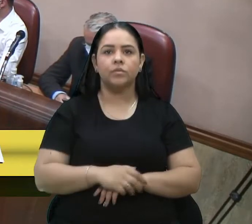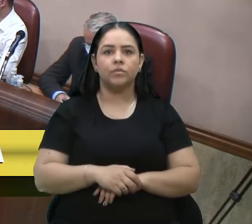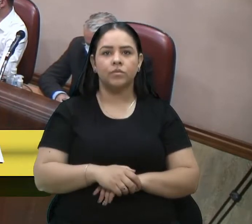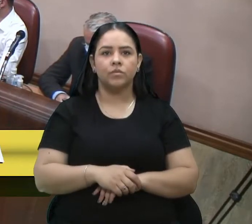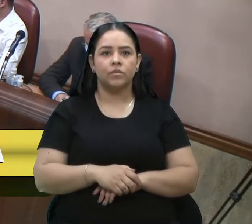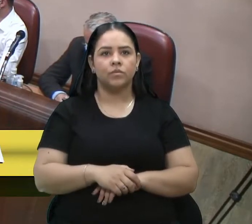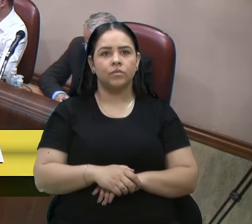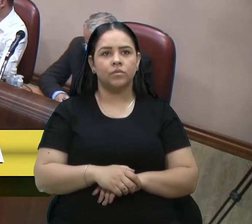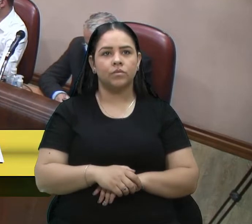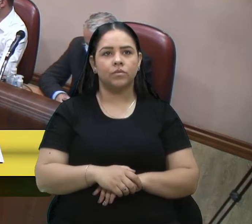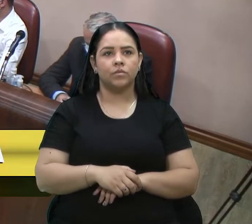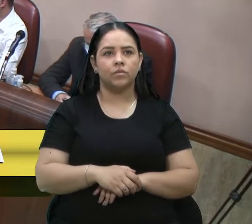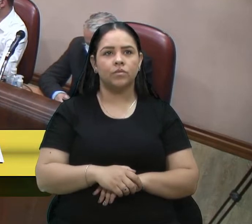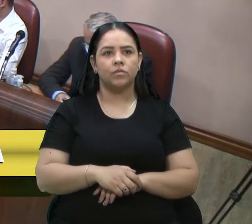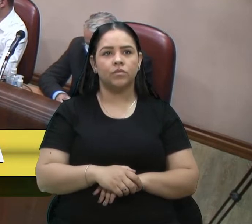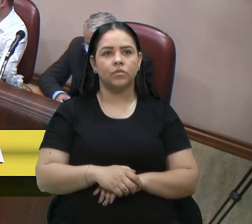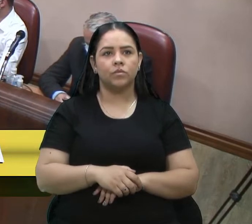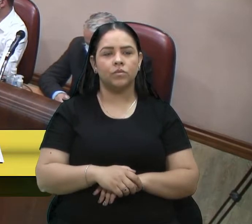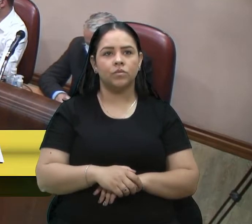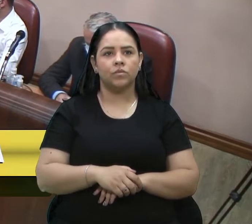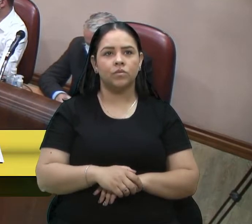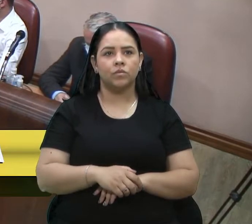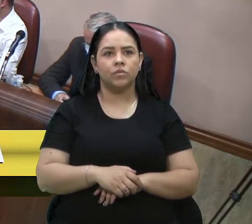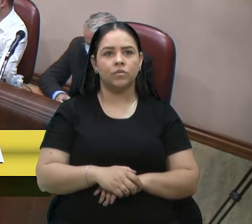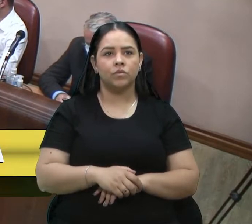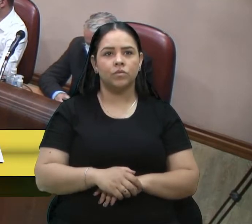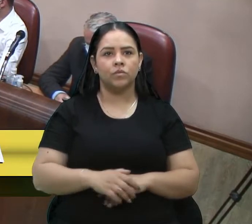Ainda pode ou não? Pode ainda.